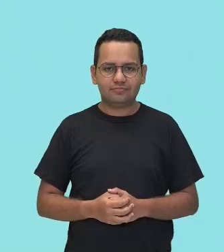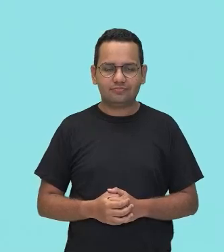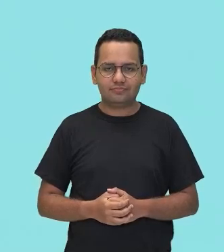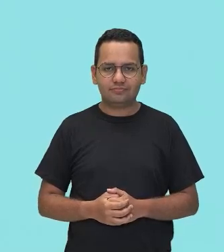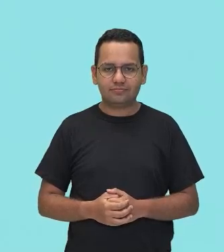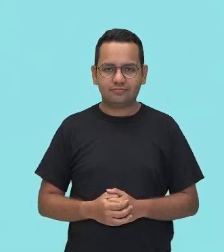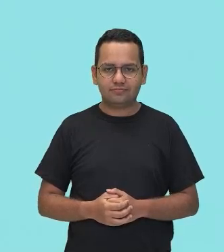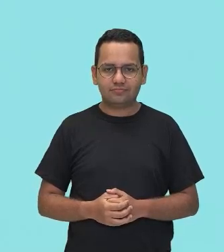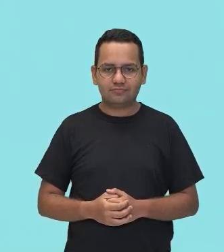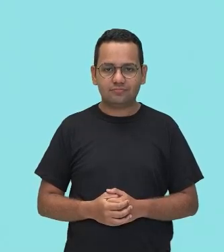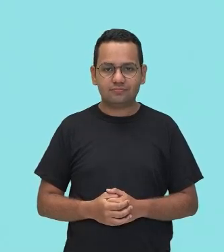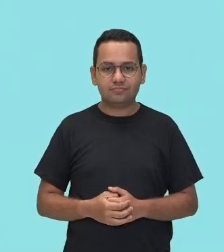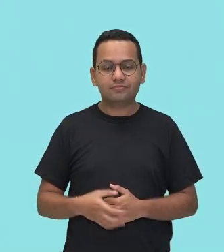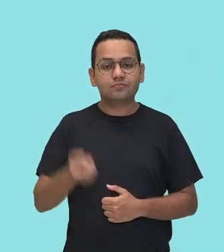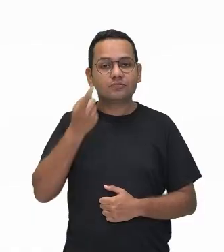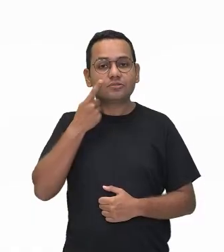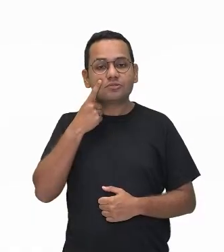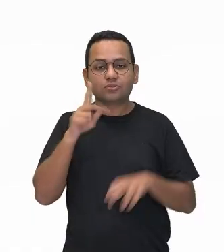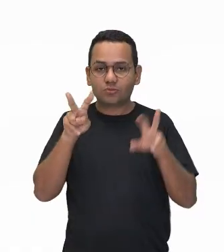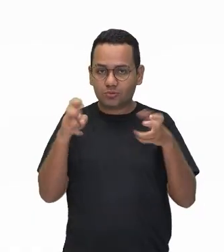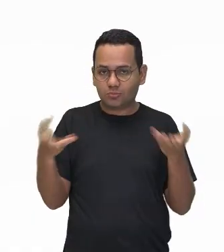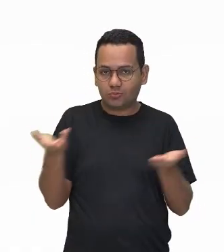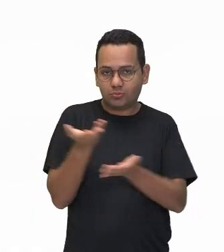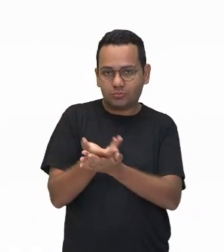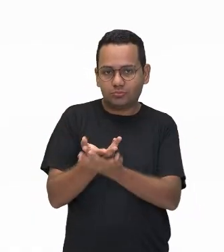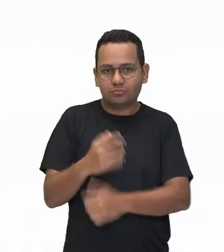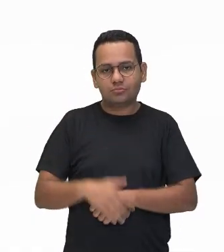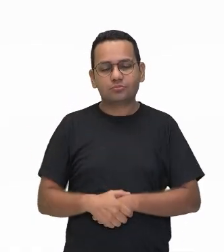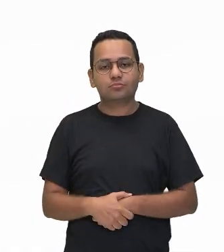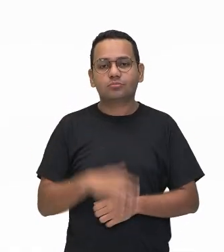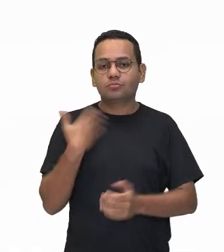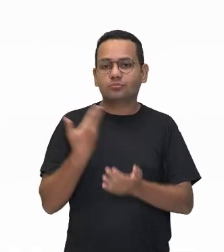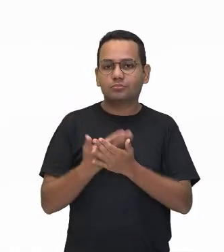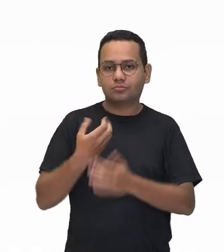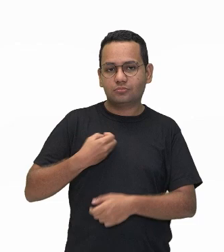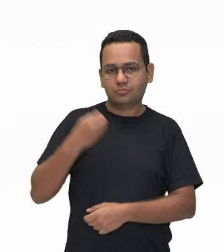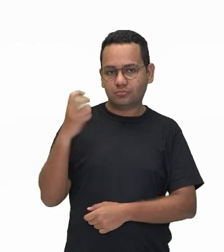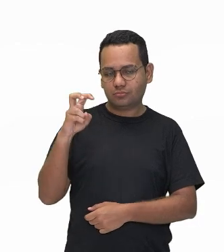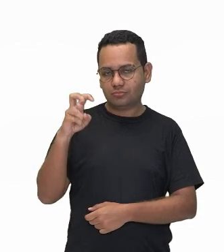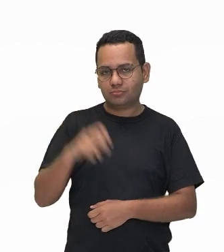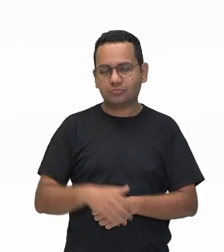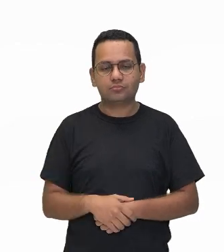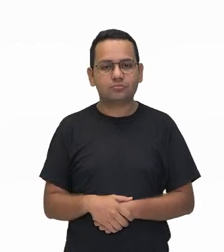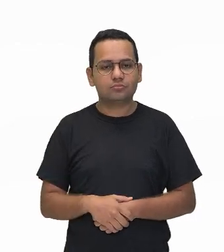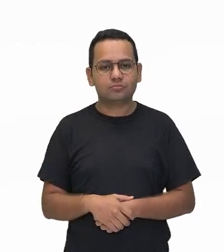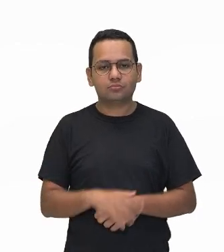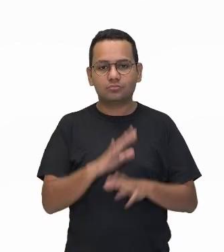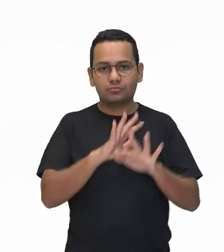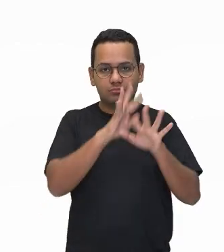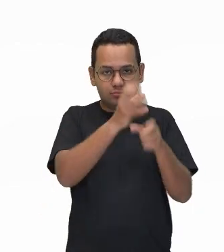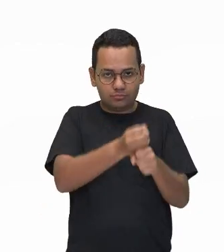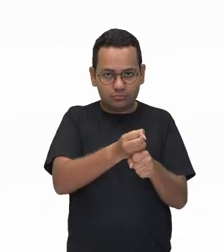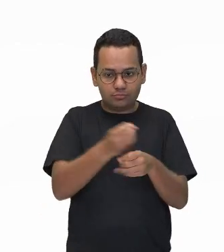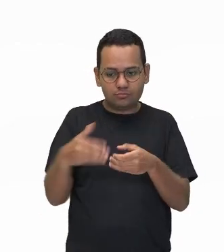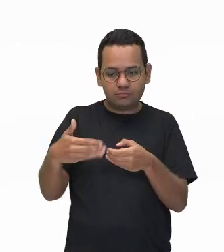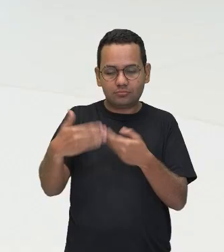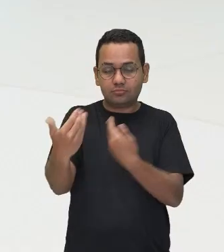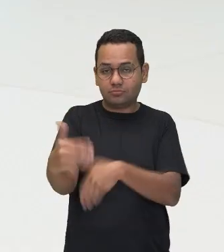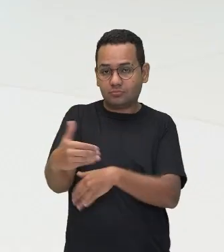Física. Vamos ver o conteúdo da aula de hoje, vamos lá. Então, está aí, aula 5, revisão e